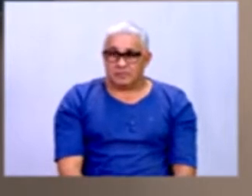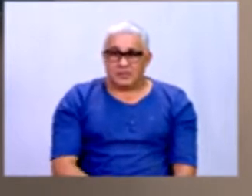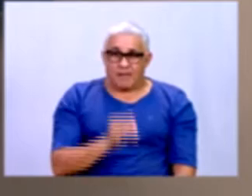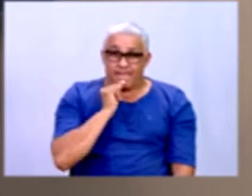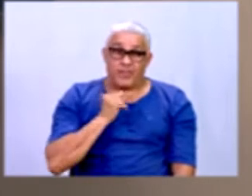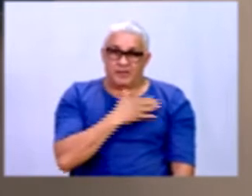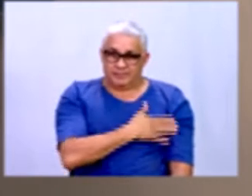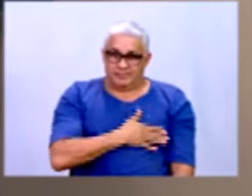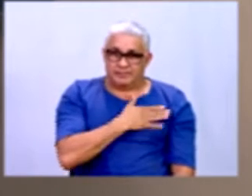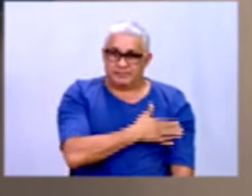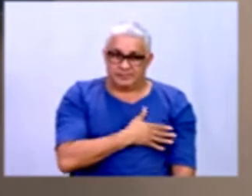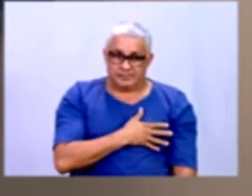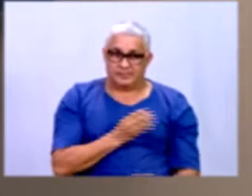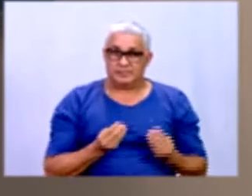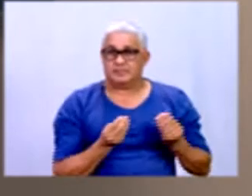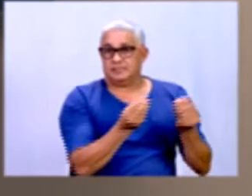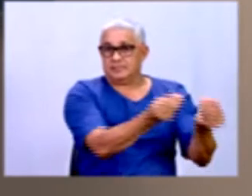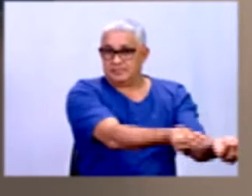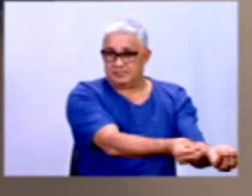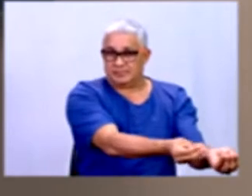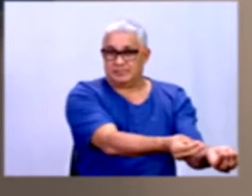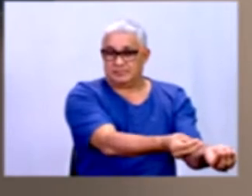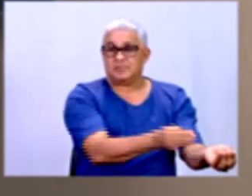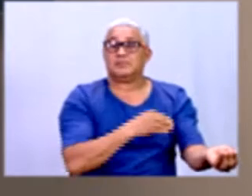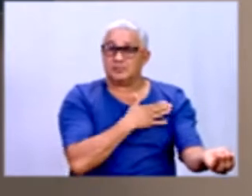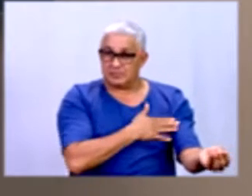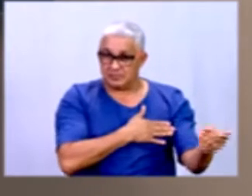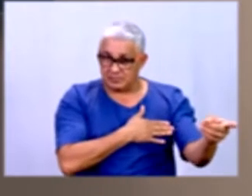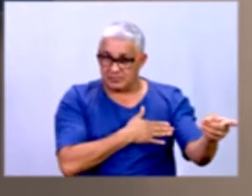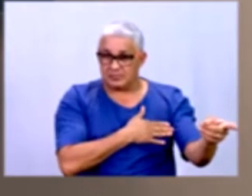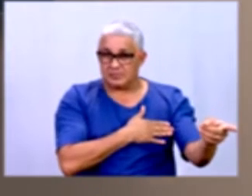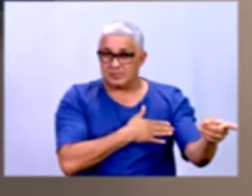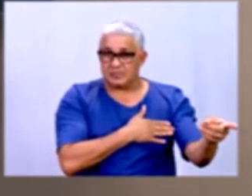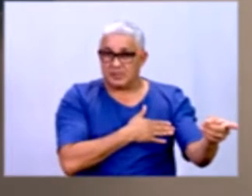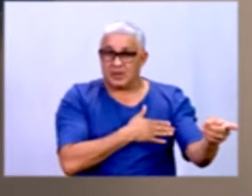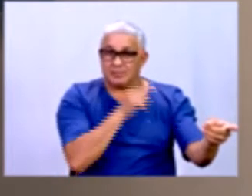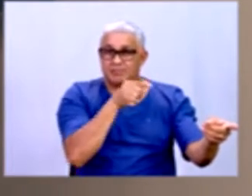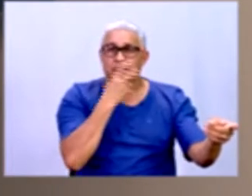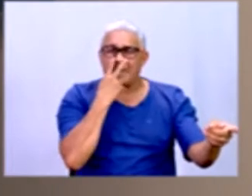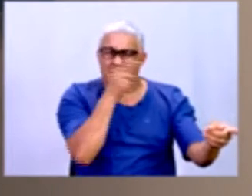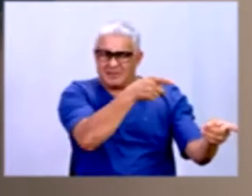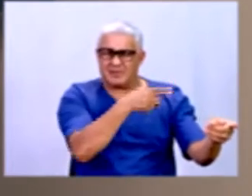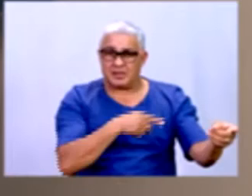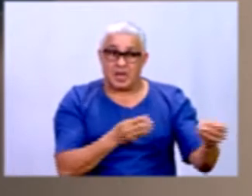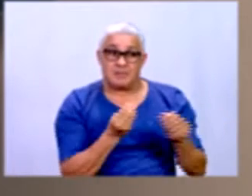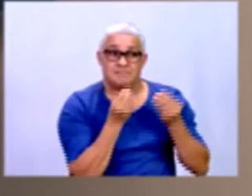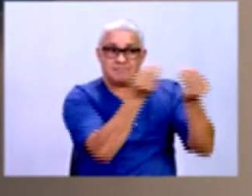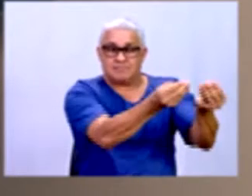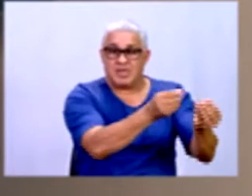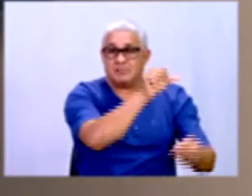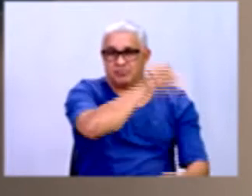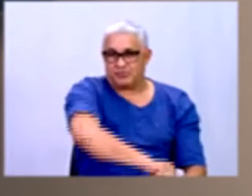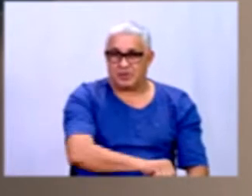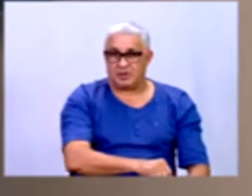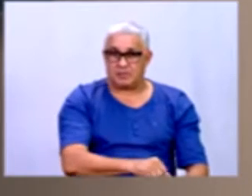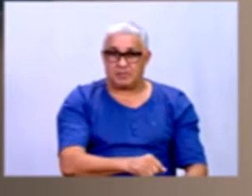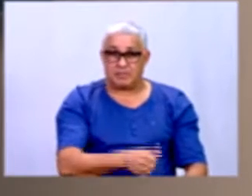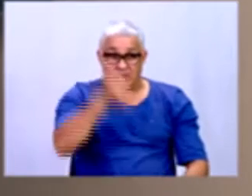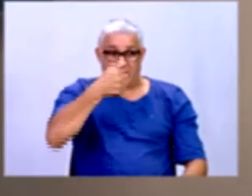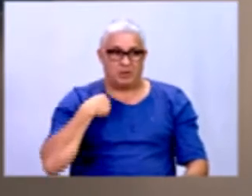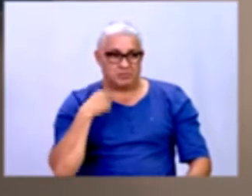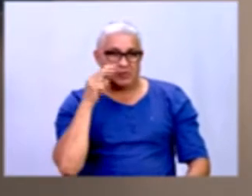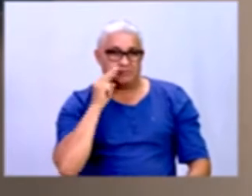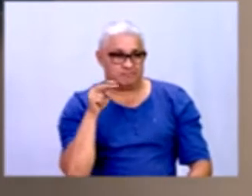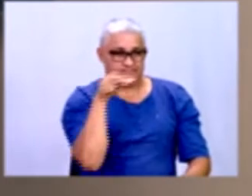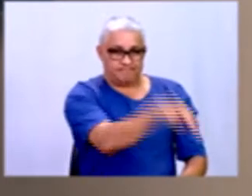A satisfação com a entrega, a entrega é onde mais está gerando insatisfação. Então, é nesse ponto que eu vou bater primeiro. Fica mais fácil.